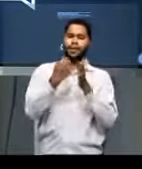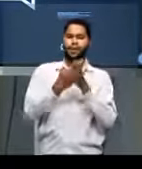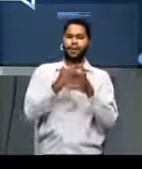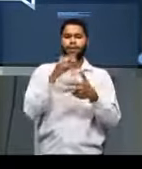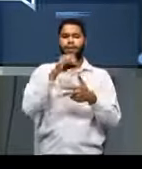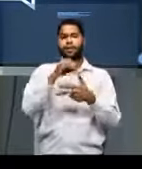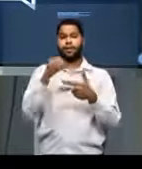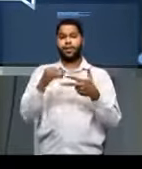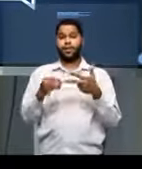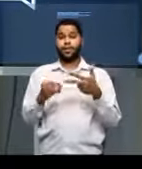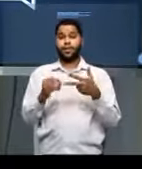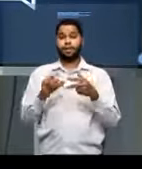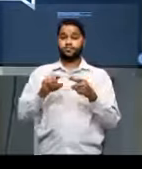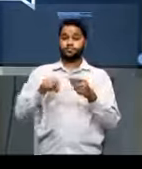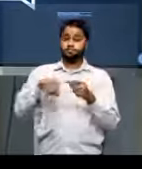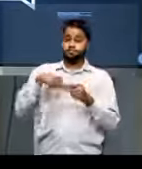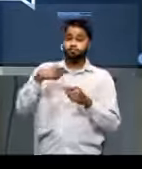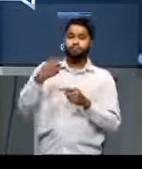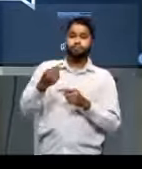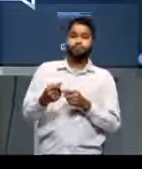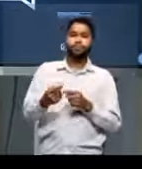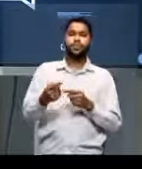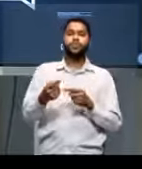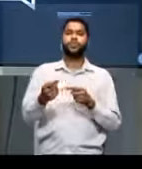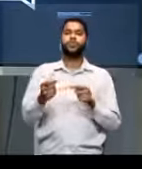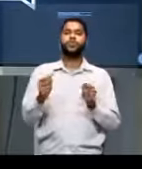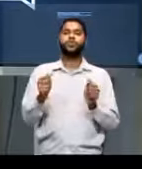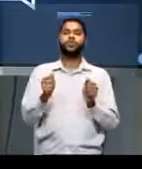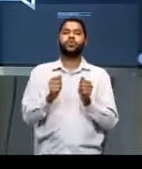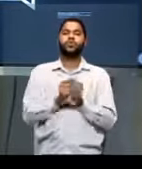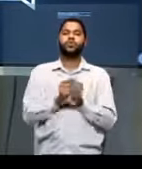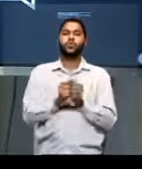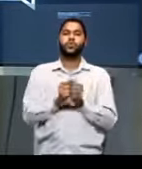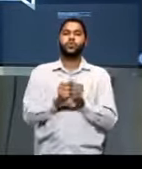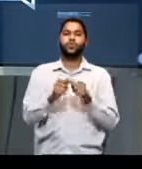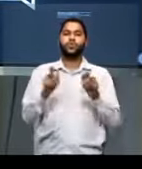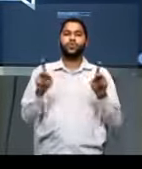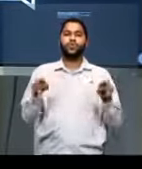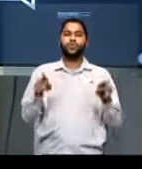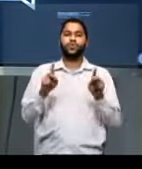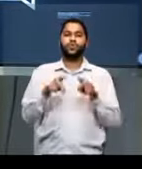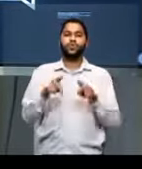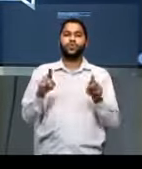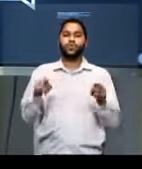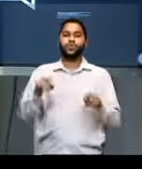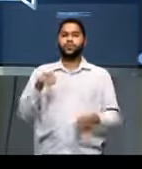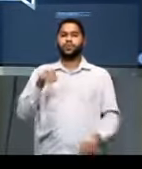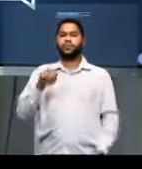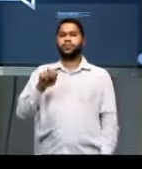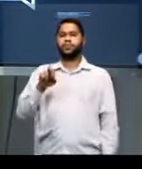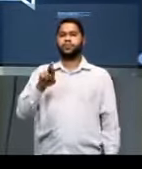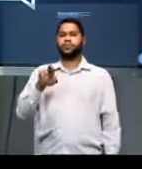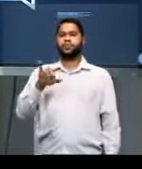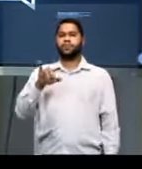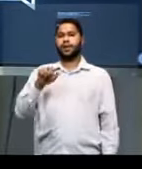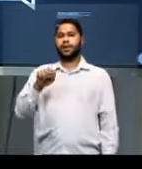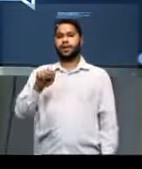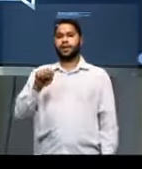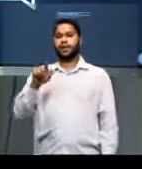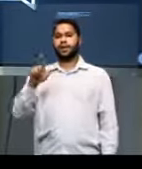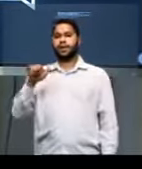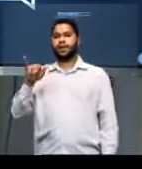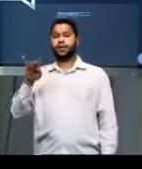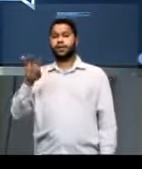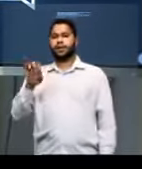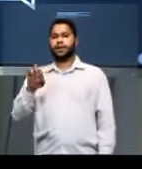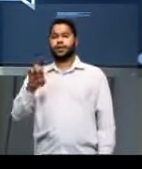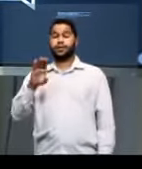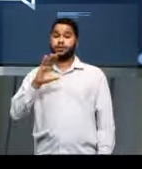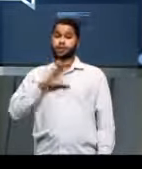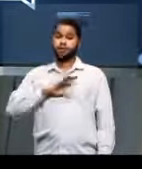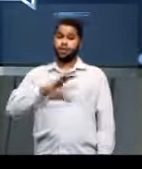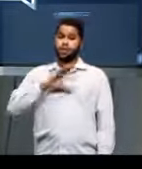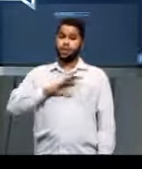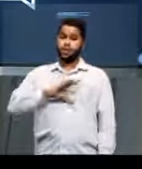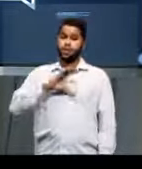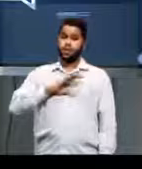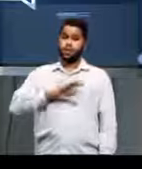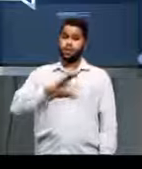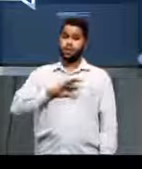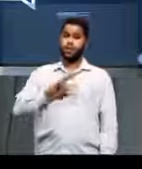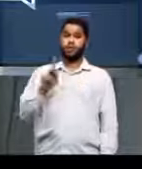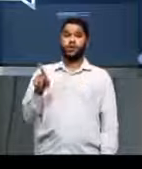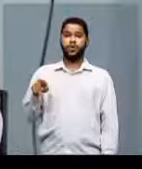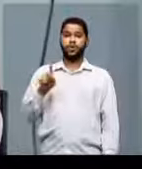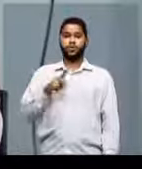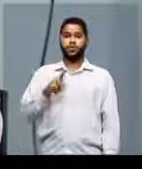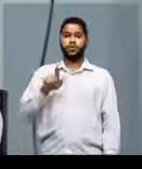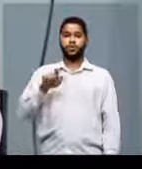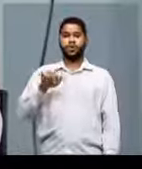Enem, que no próximo bloco contará com a participação da professora Maria Alice de Souza, de língua portuguesa, e do